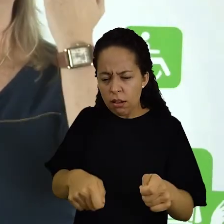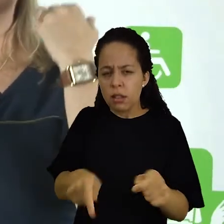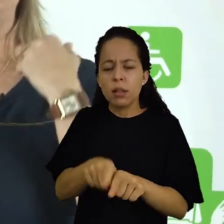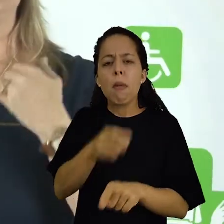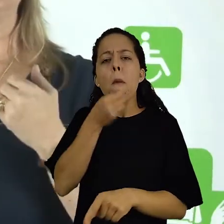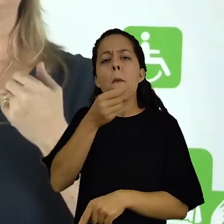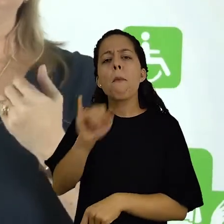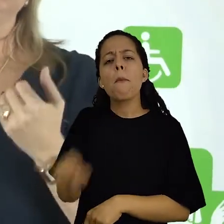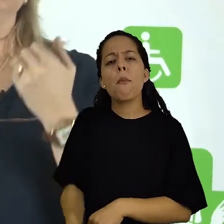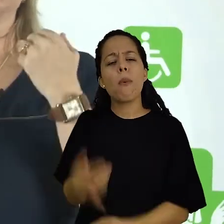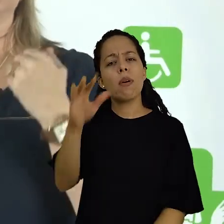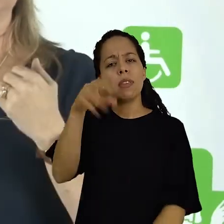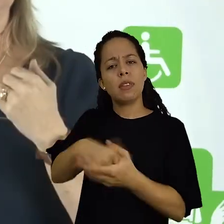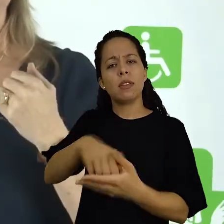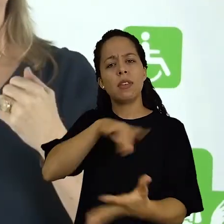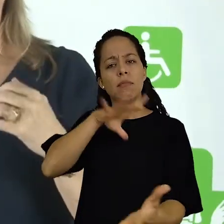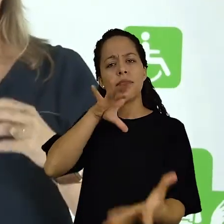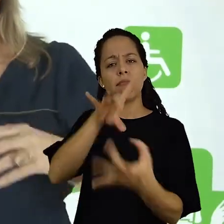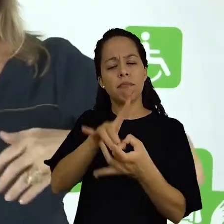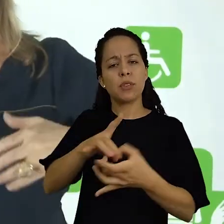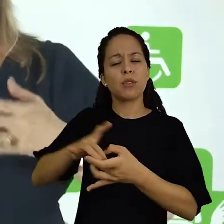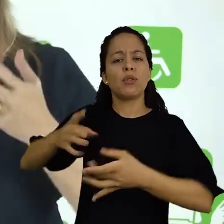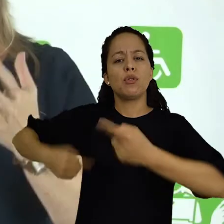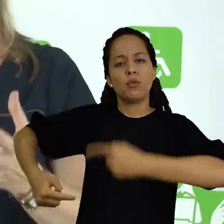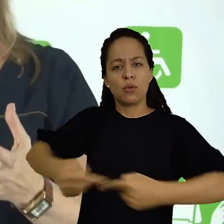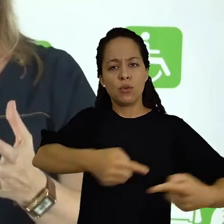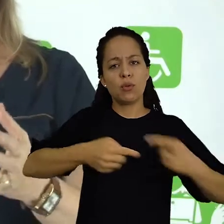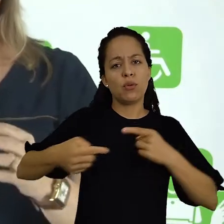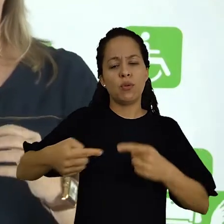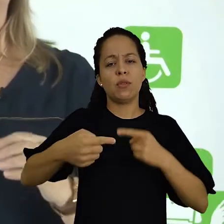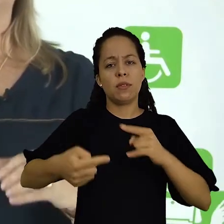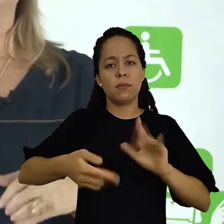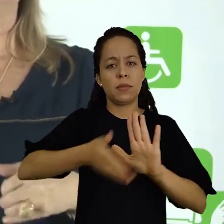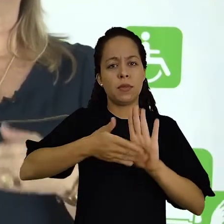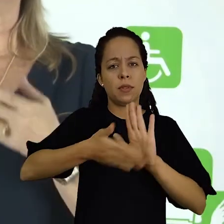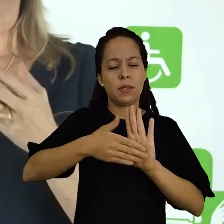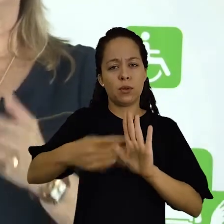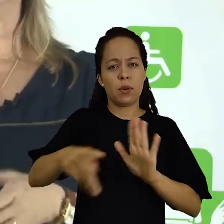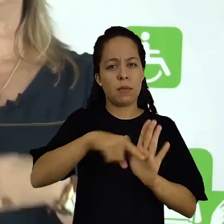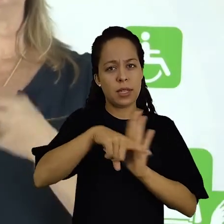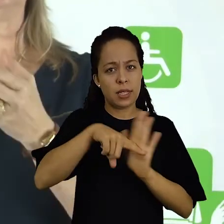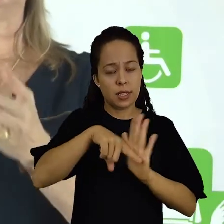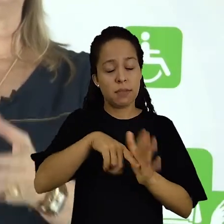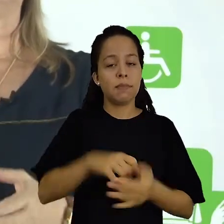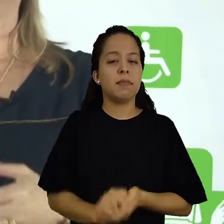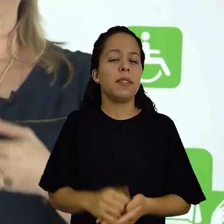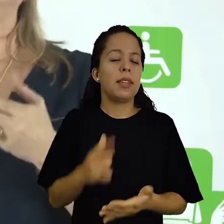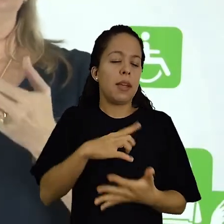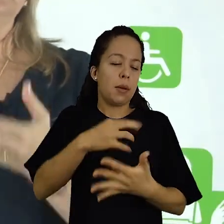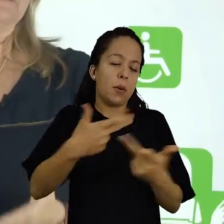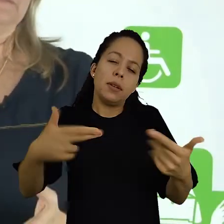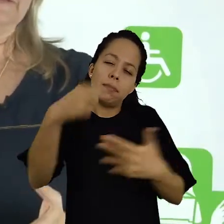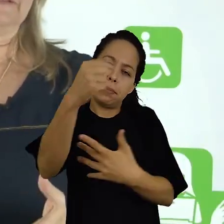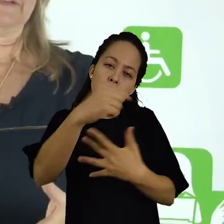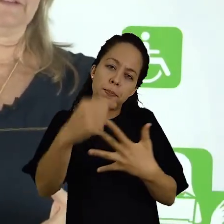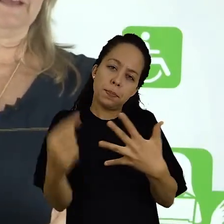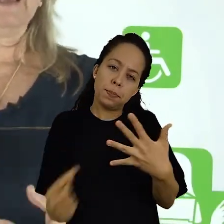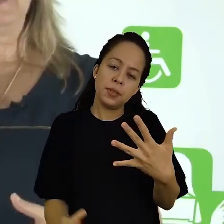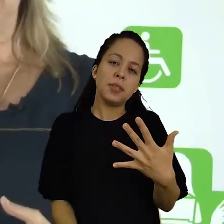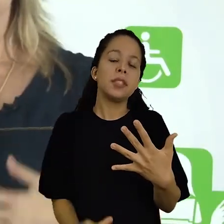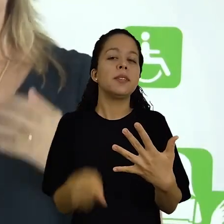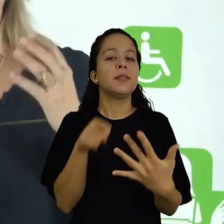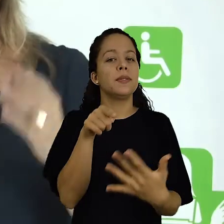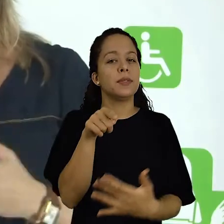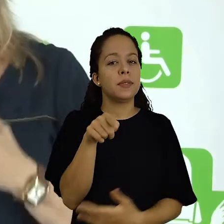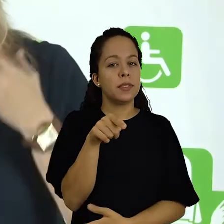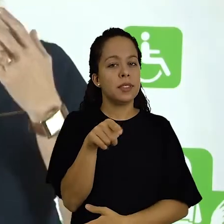oportunidades que irão surgir com aplicação, com a discussão que você propõe em sua pesquisa.